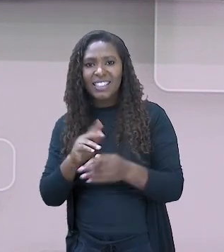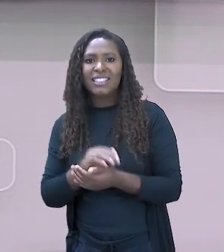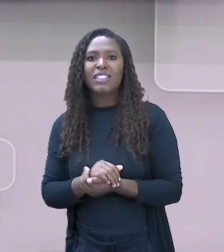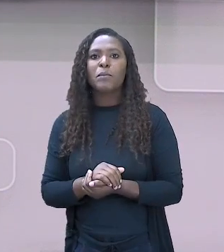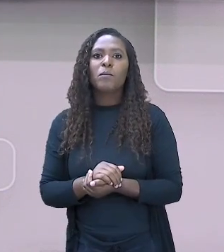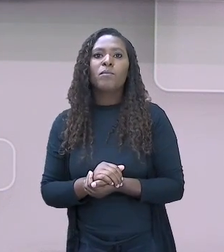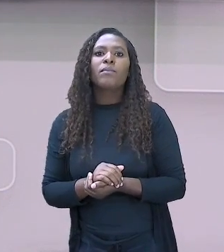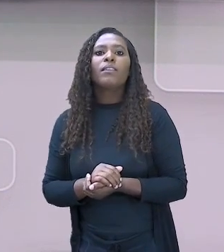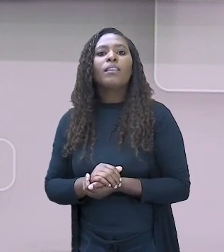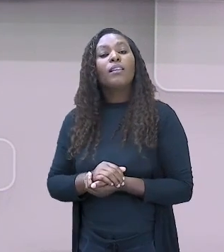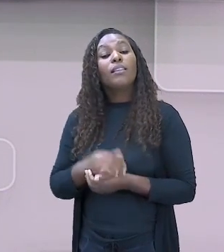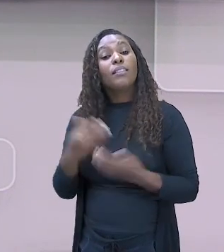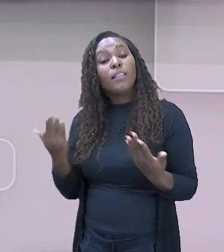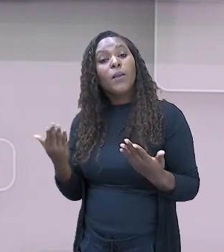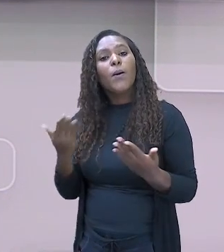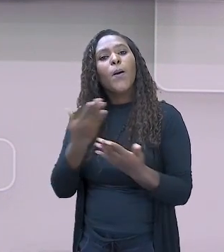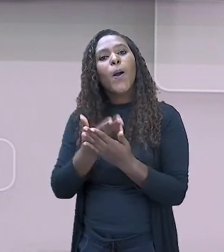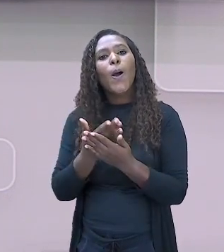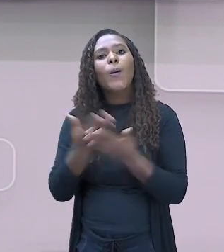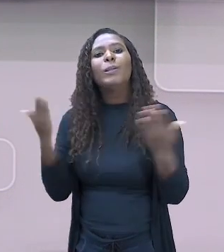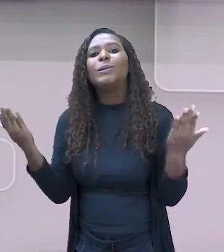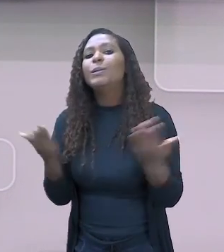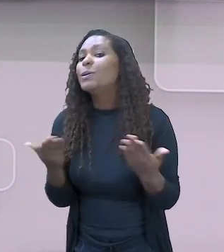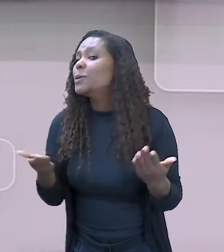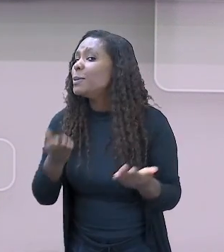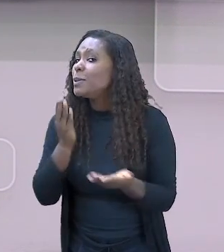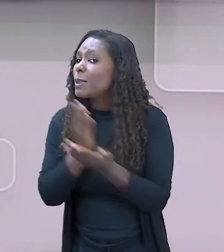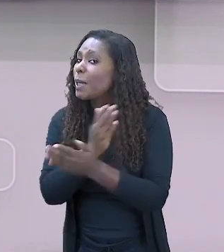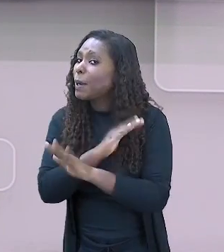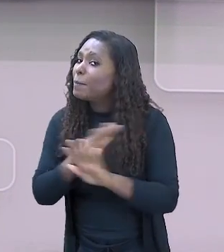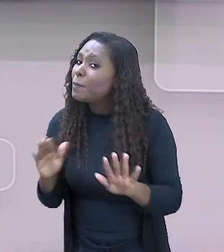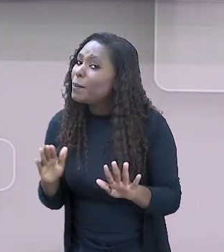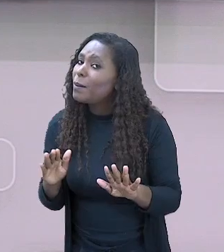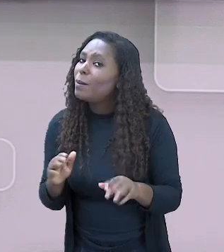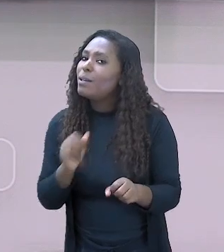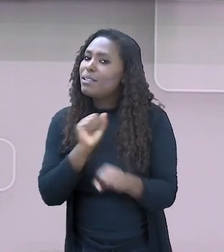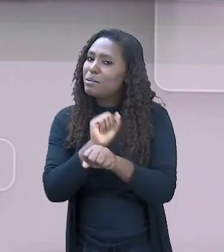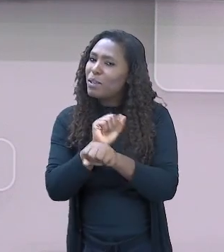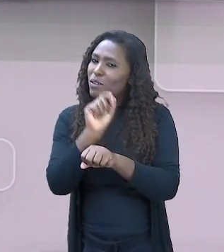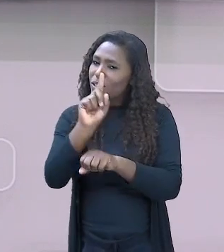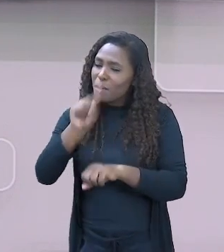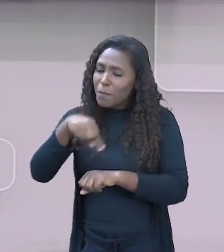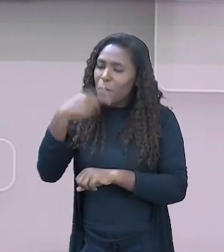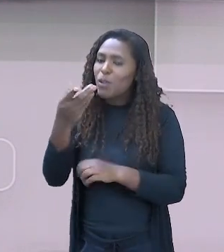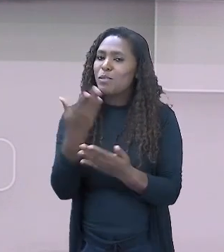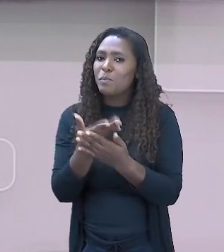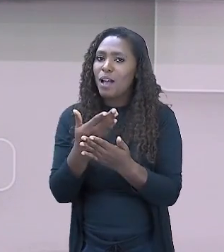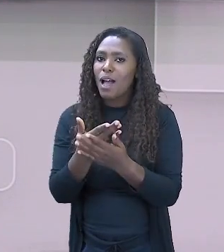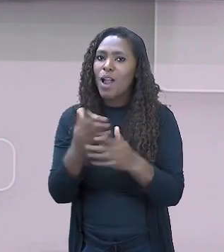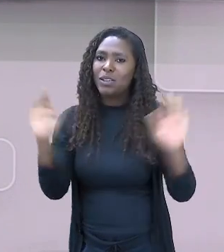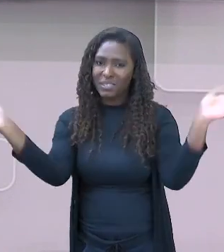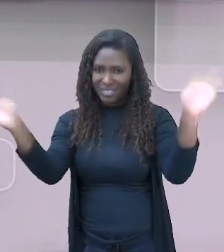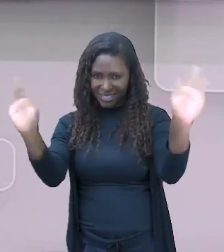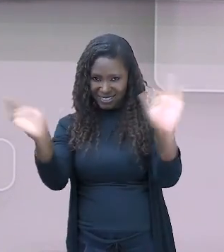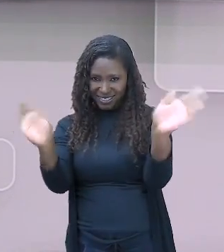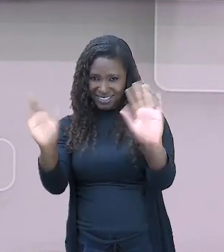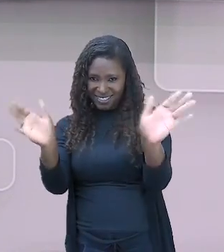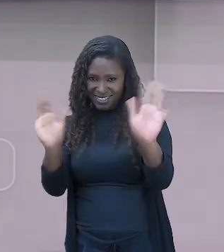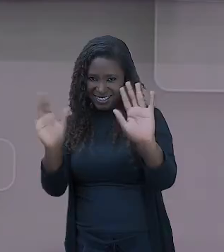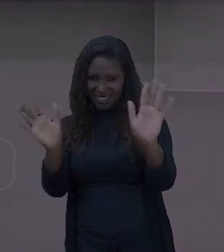essa foi a nossa aula de hoje. Eu espero que tenham gostado. Eu te espero na próxima aula. Fiquem bem. Tchau, tchau.